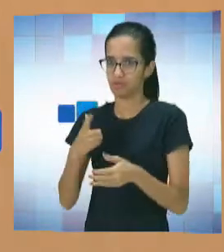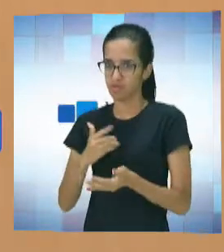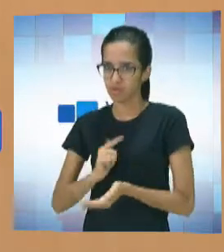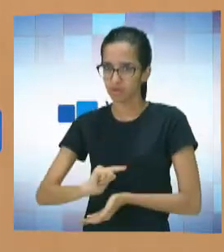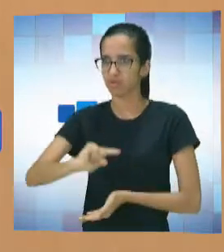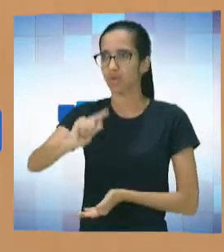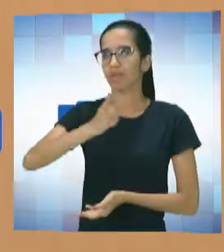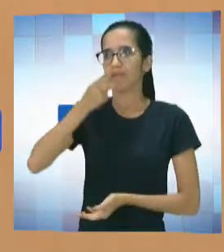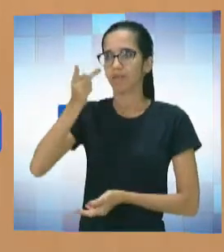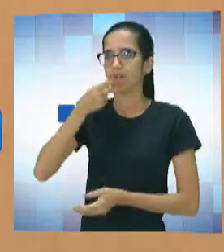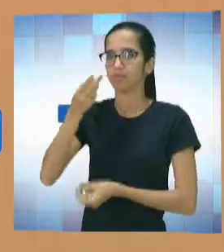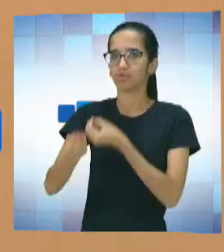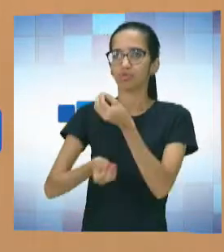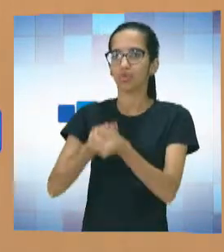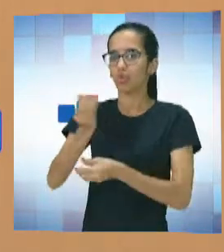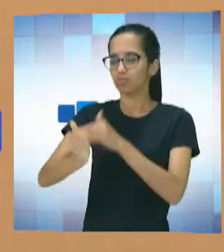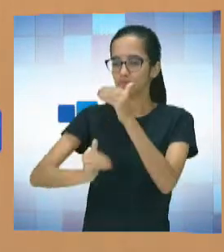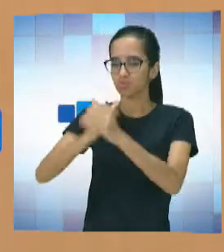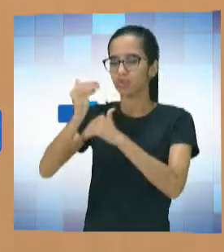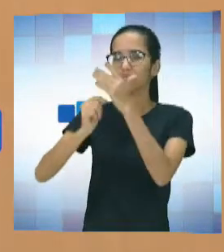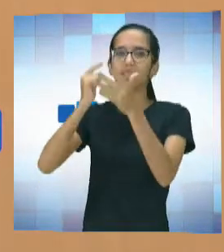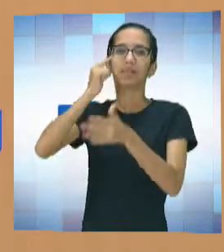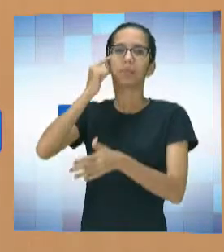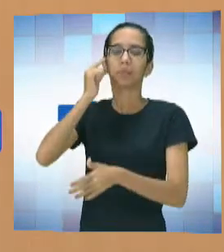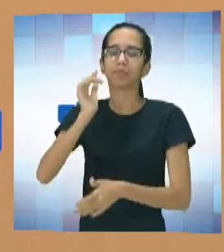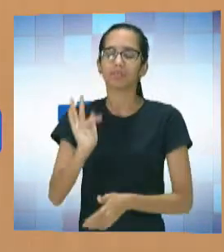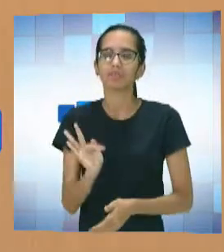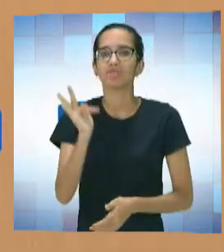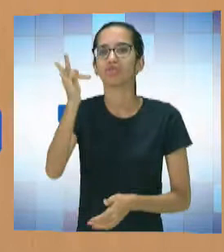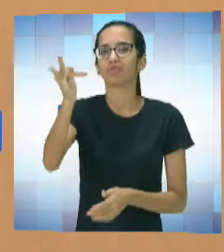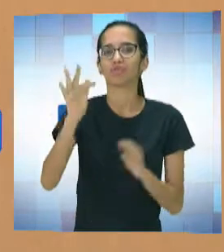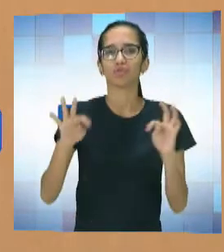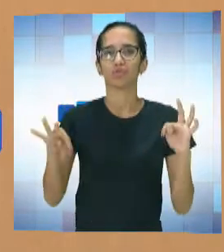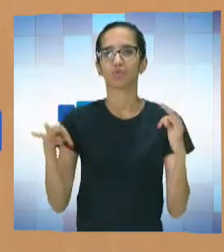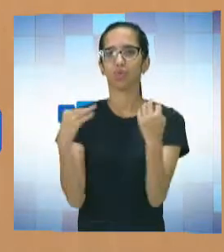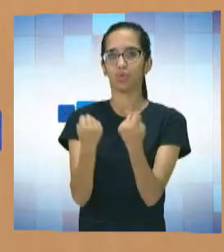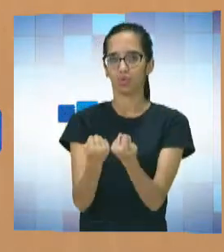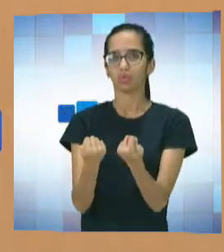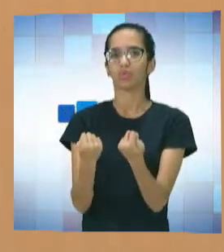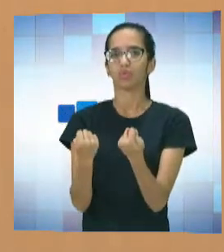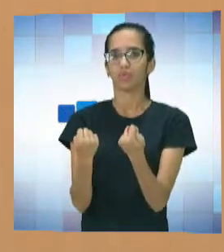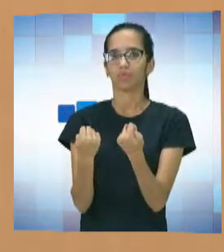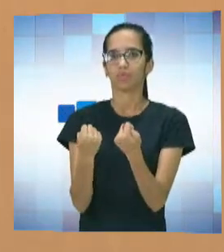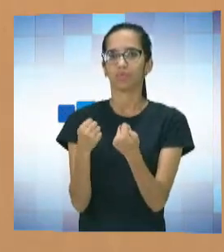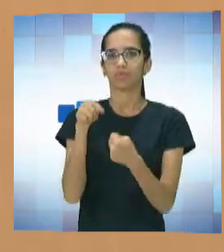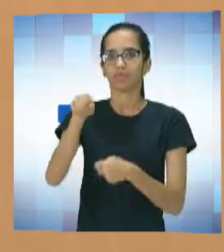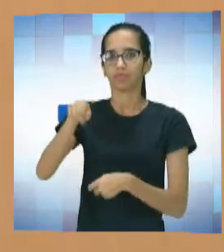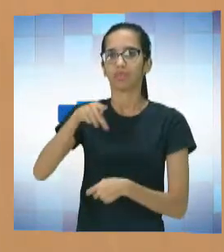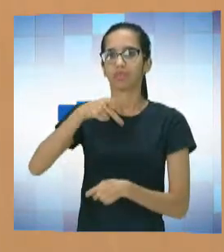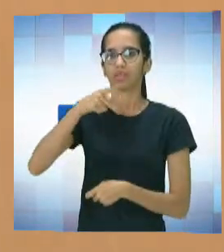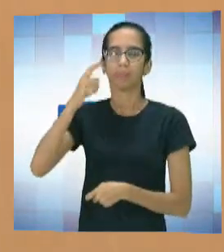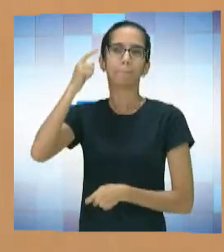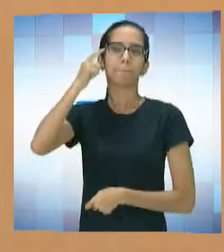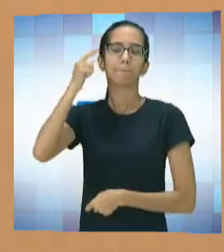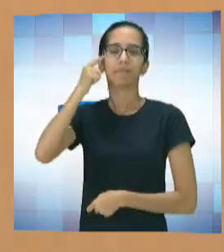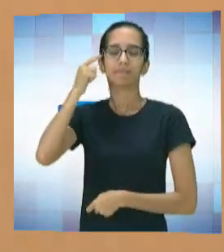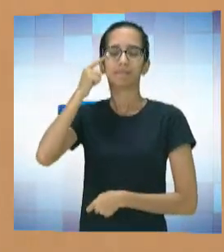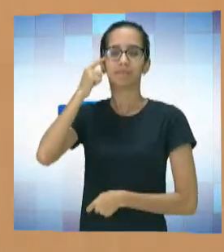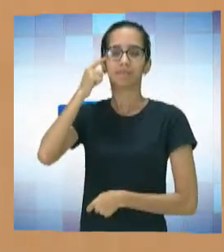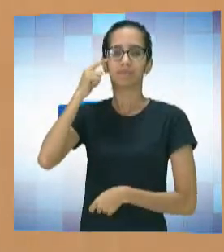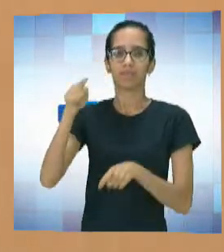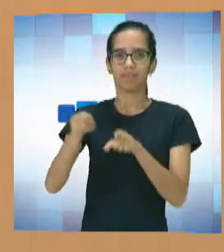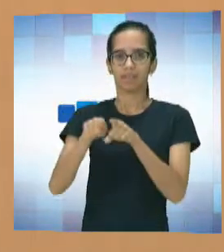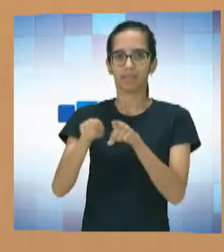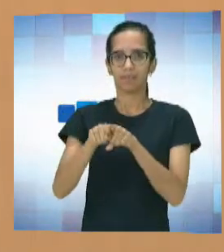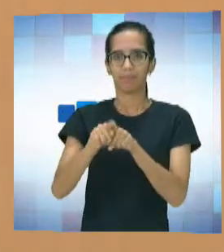da evolução, da perspectiva, de futuro, de tudo isso que o senhor está idealizando e que é a